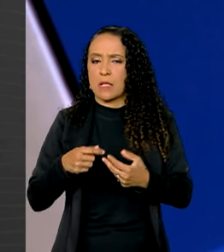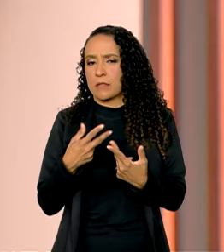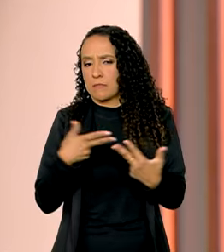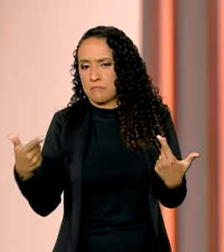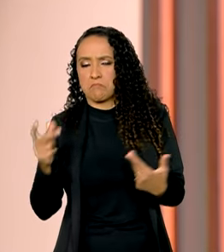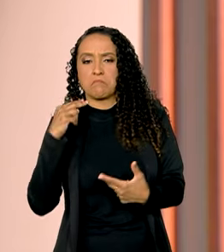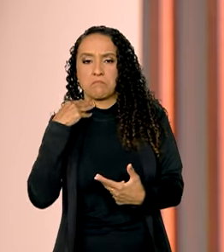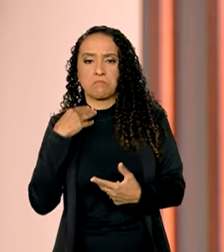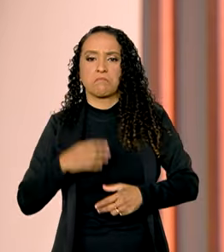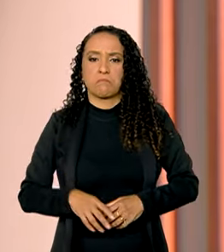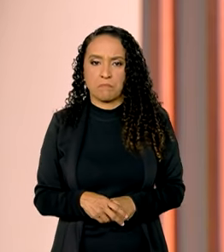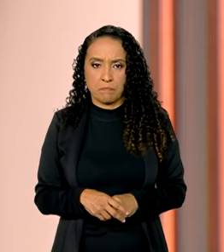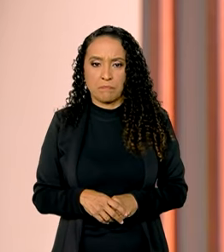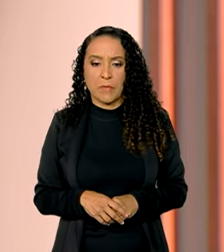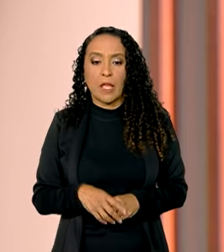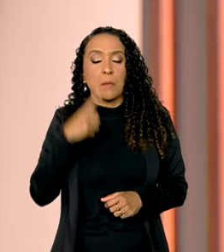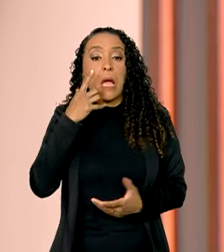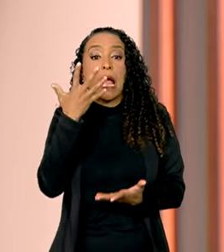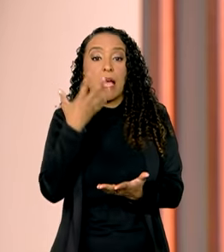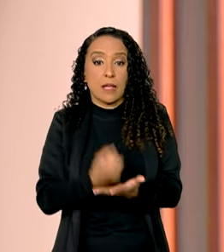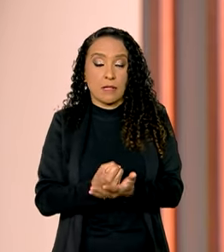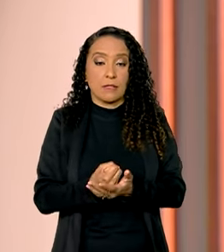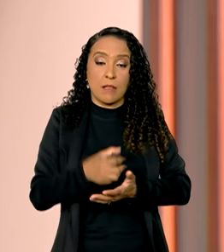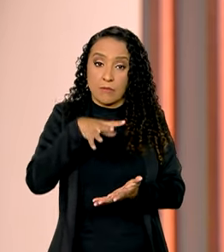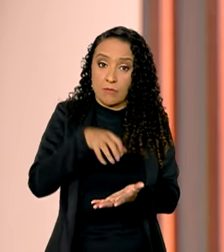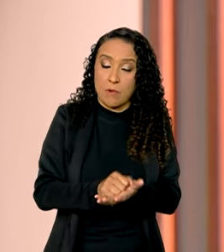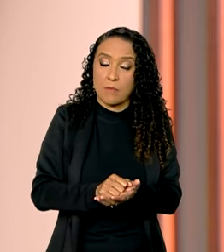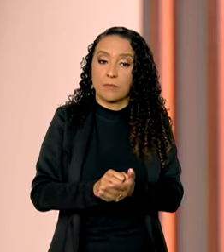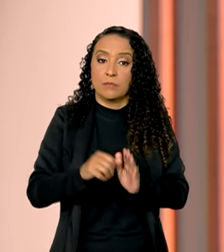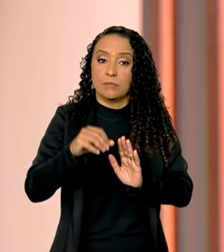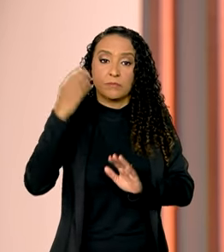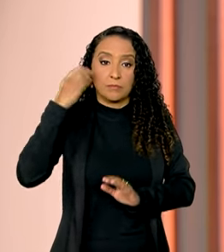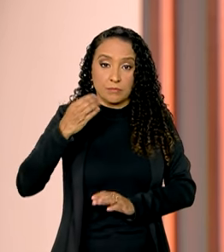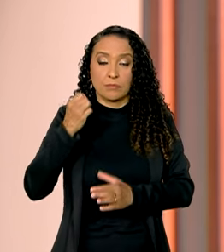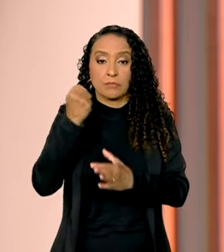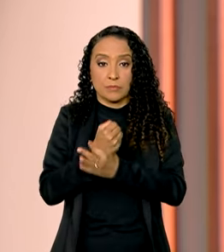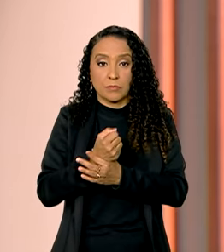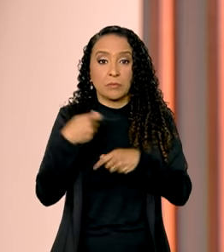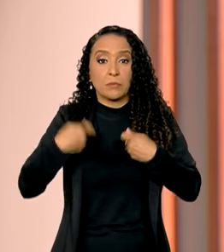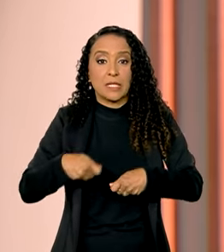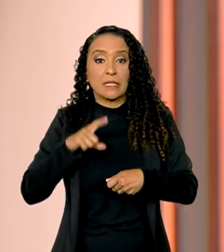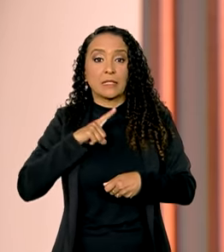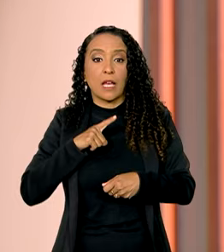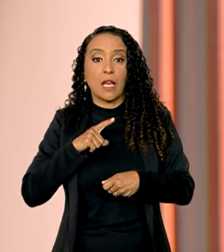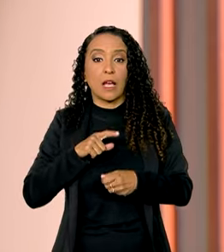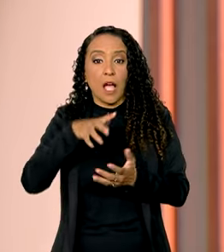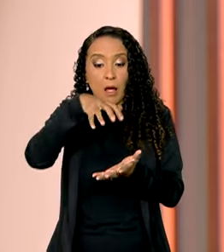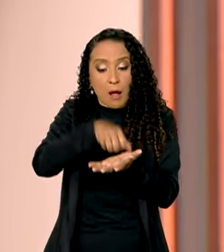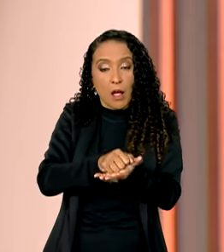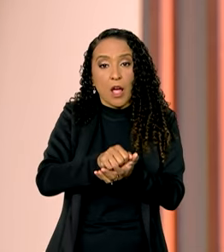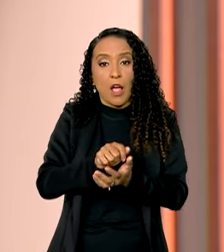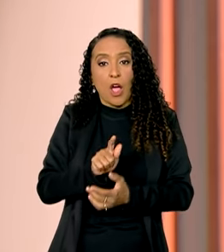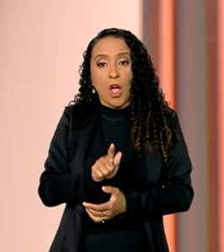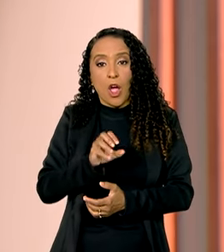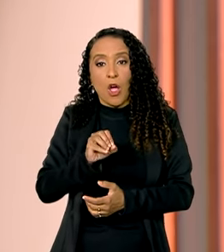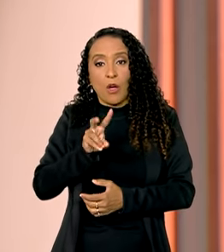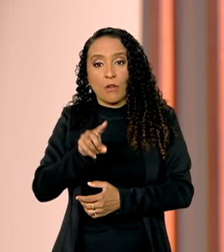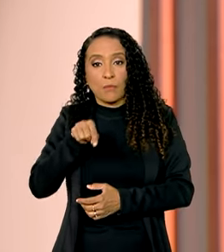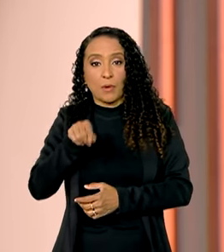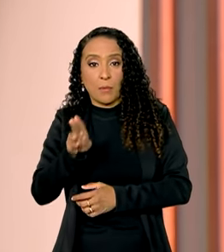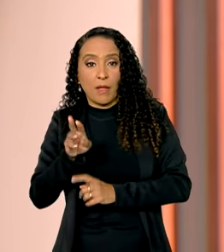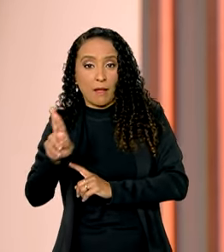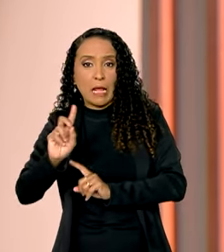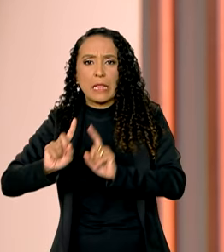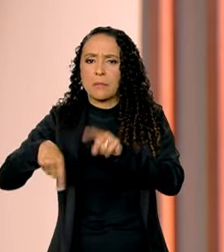crédito. Para registrar o aparelho no Programa Celular Seguro, é preciso estar cadastrado no gov.br.